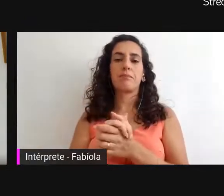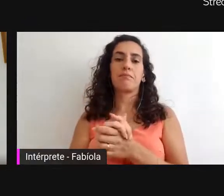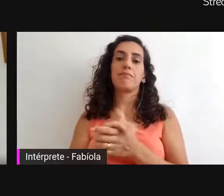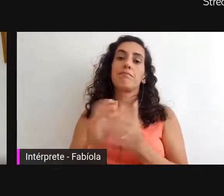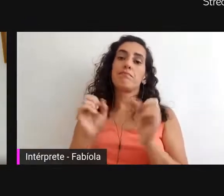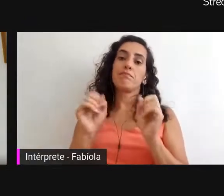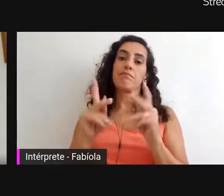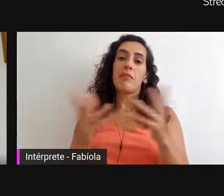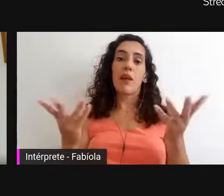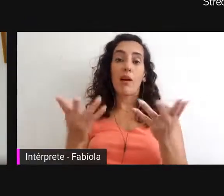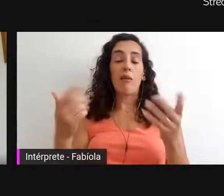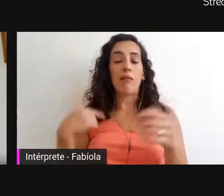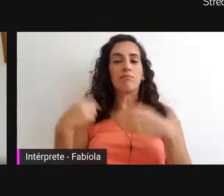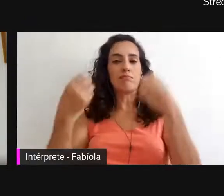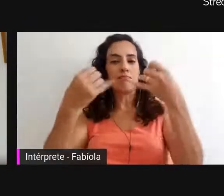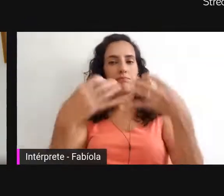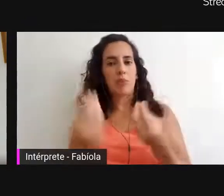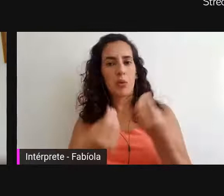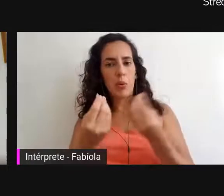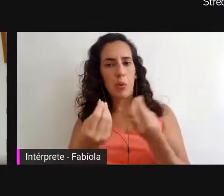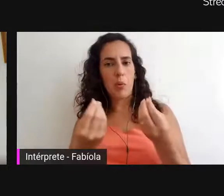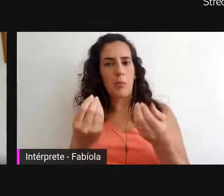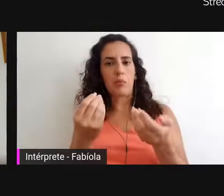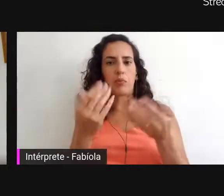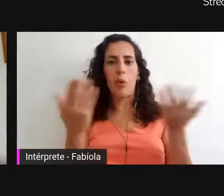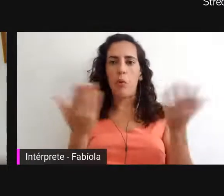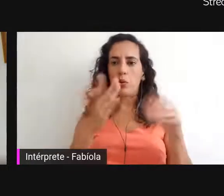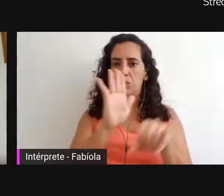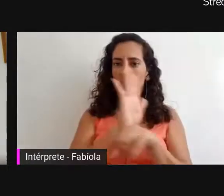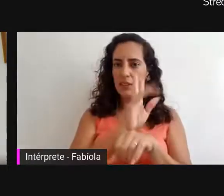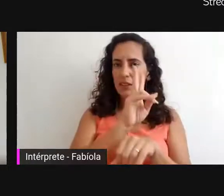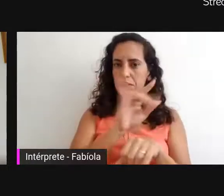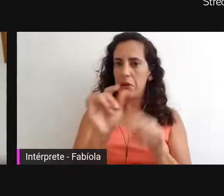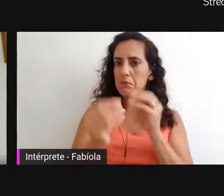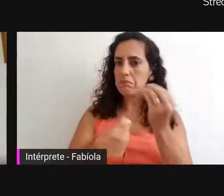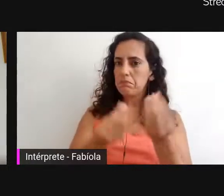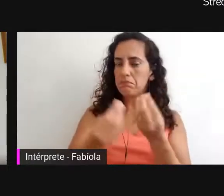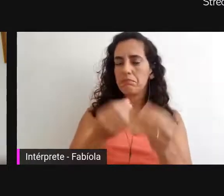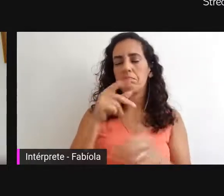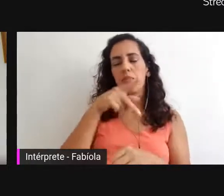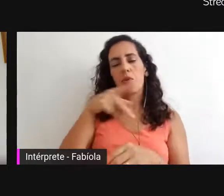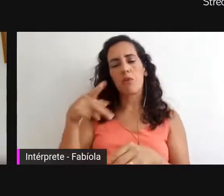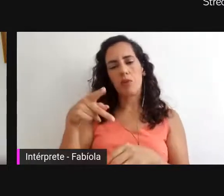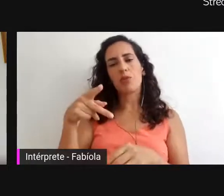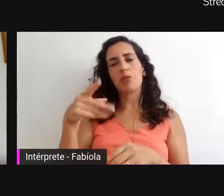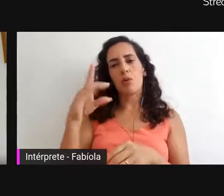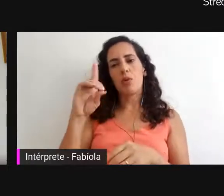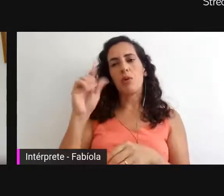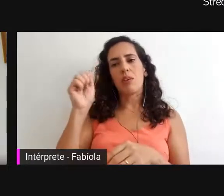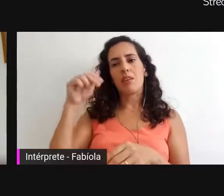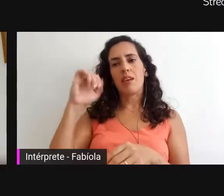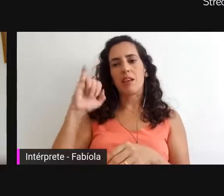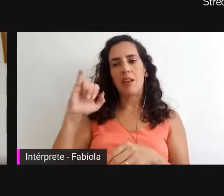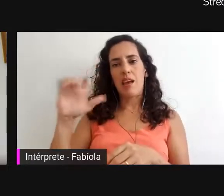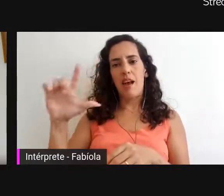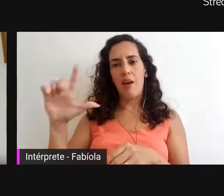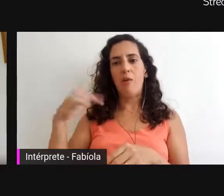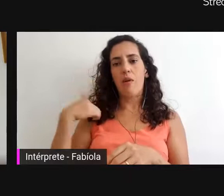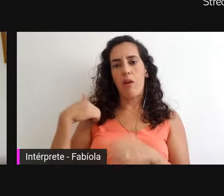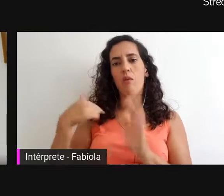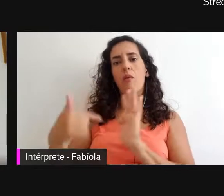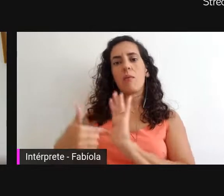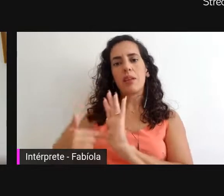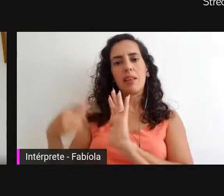a sequência do evento. Inicialmente, vou apresentar o professor Daniel Flores, em seguida, vou passar a palavra para